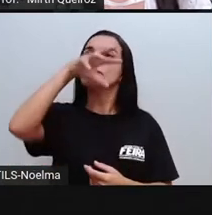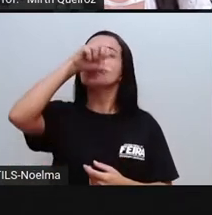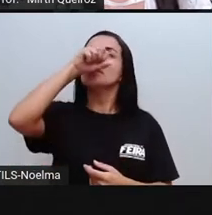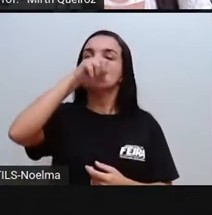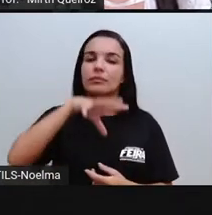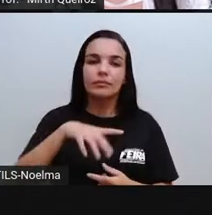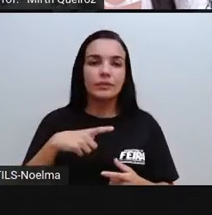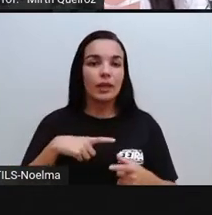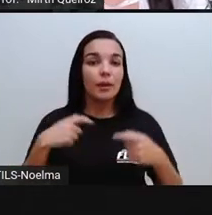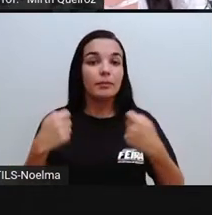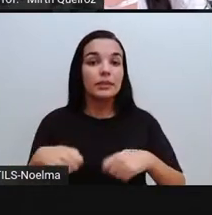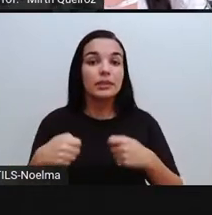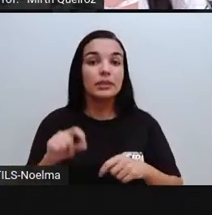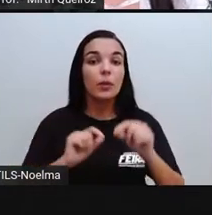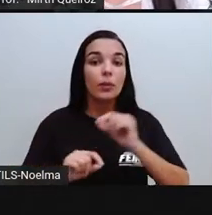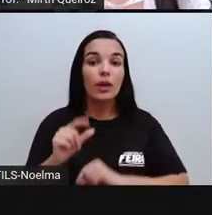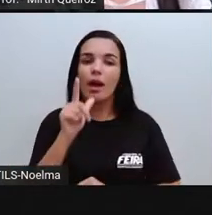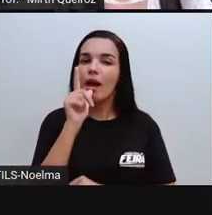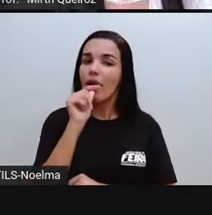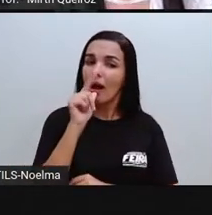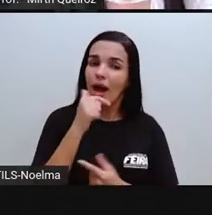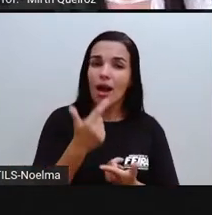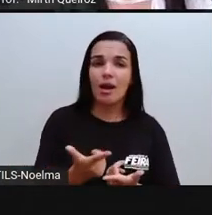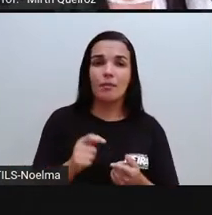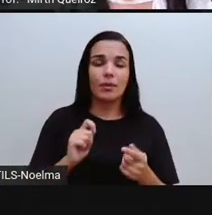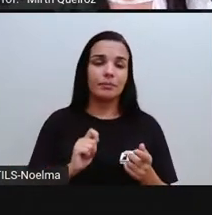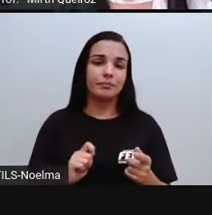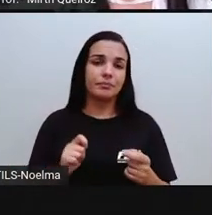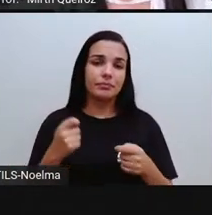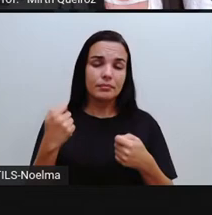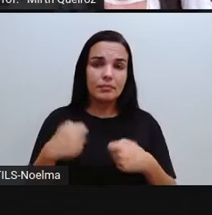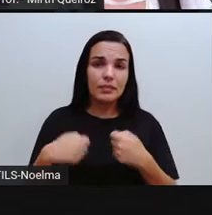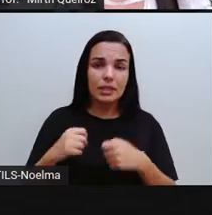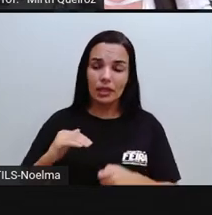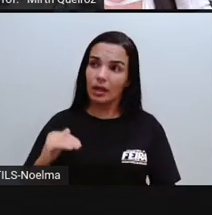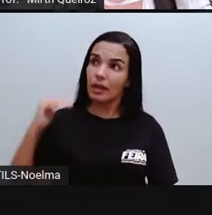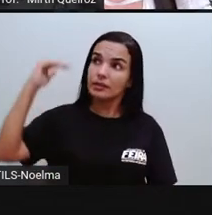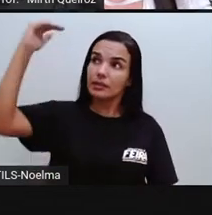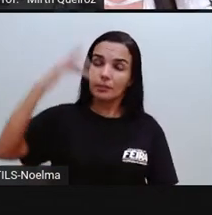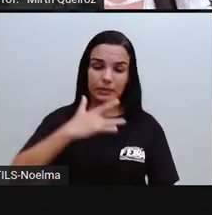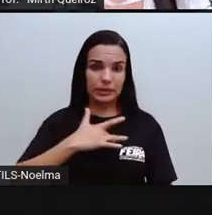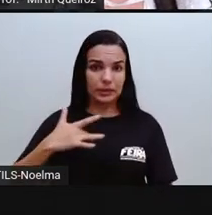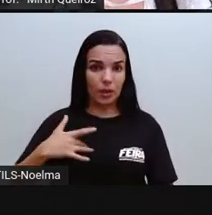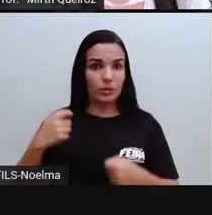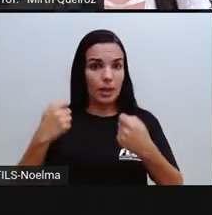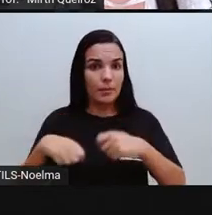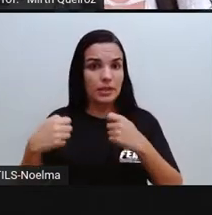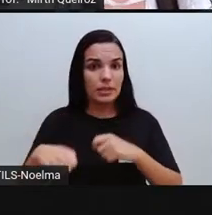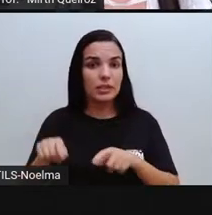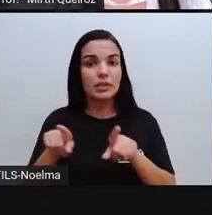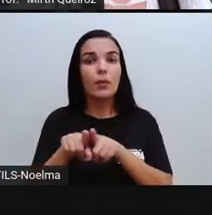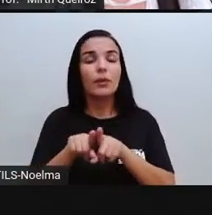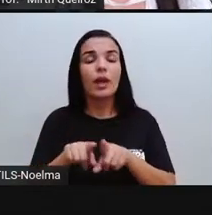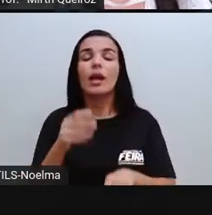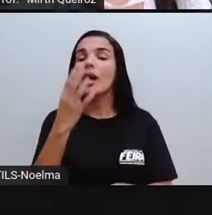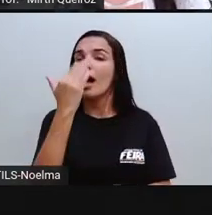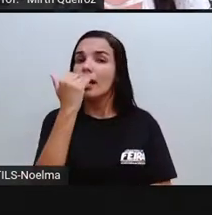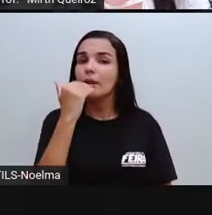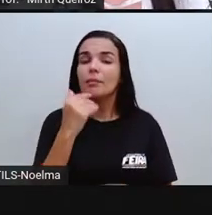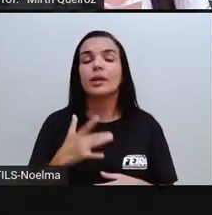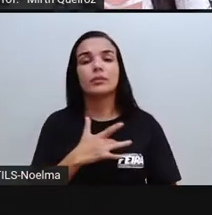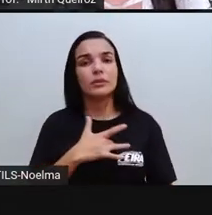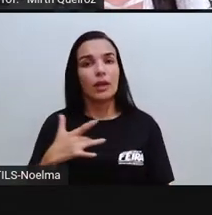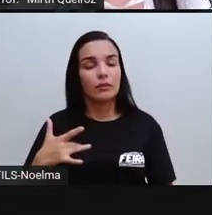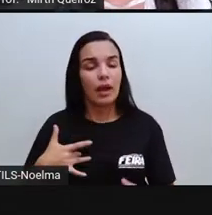mantermos hidratados, nós precisamos consumir a água. Para crescermos e nos mantermos saudáveis, a gente precisa, necessita dos alimentos.